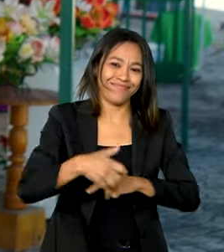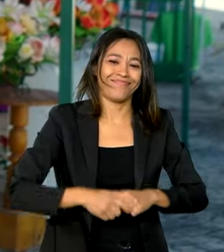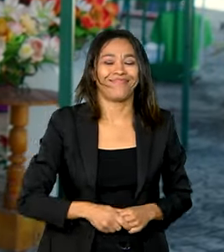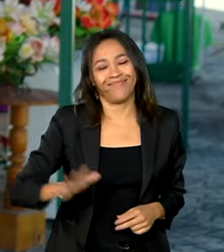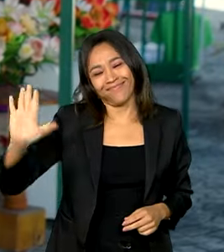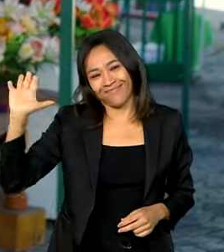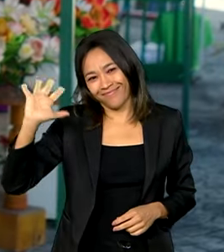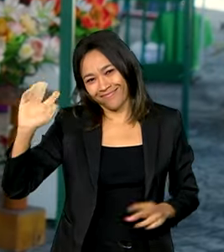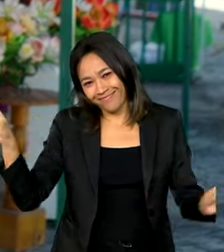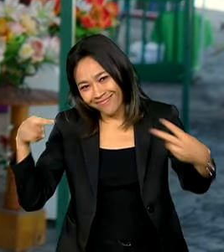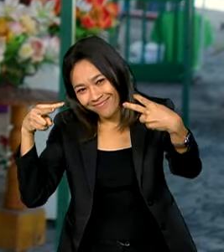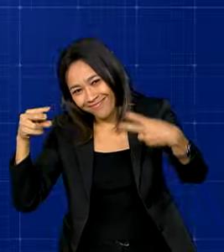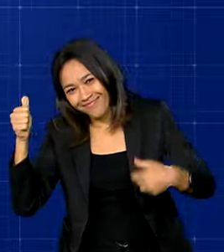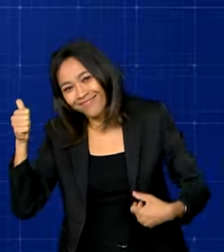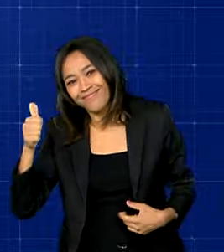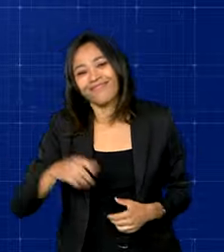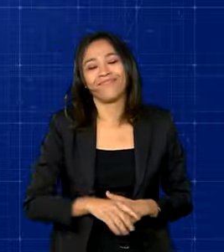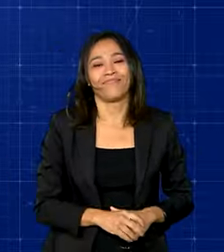Até a próxima. Tchau!